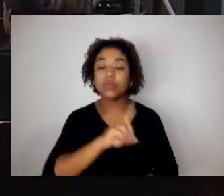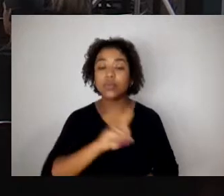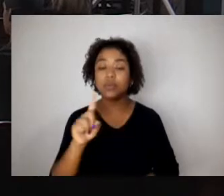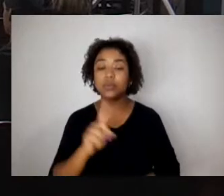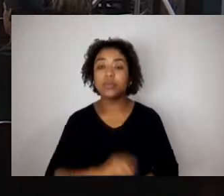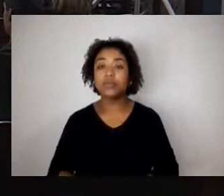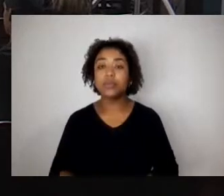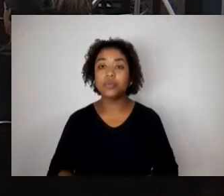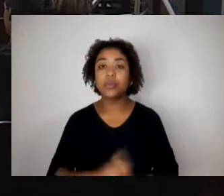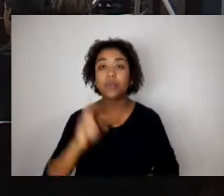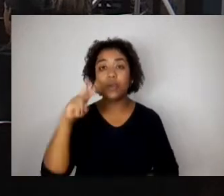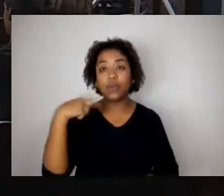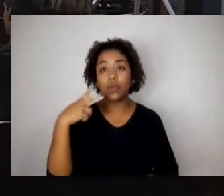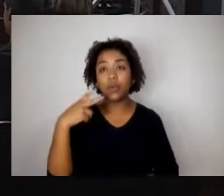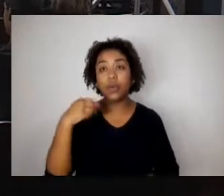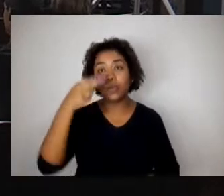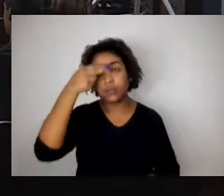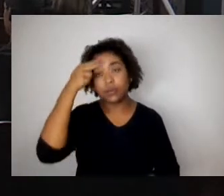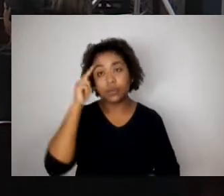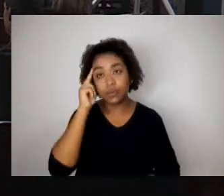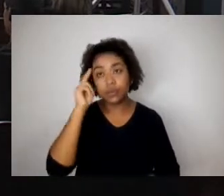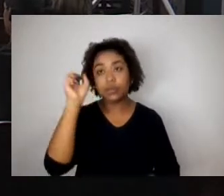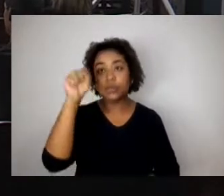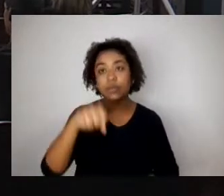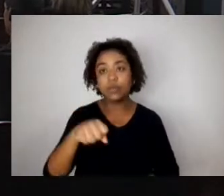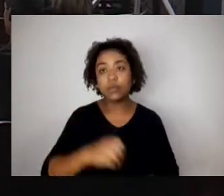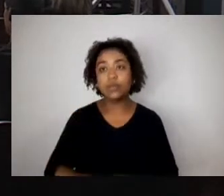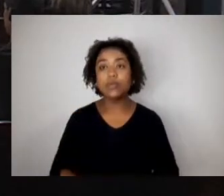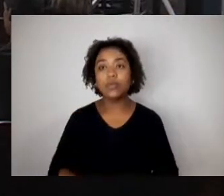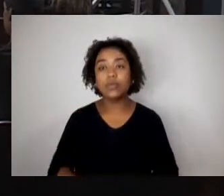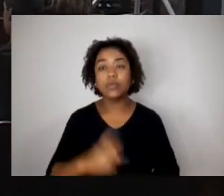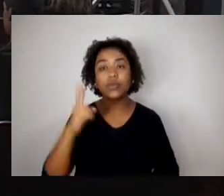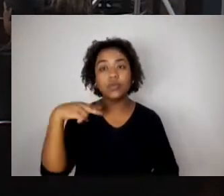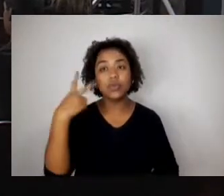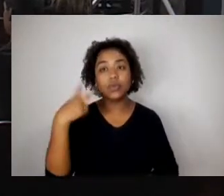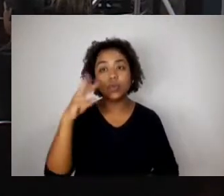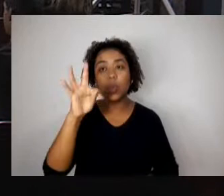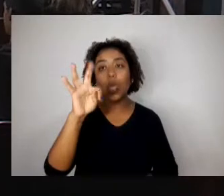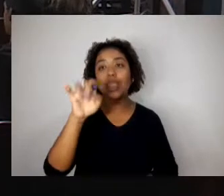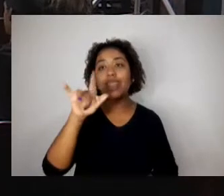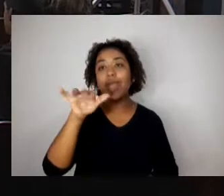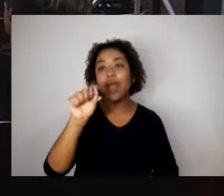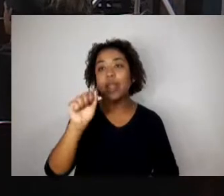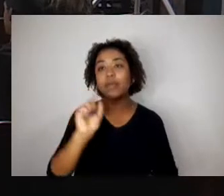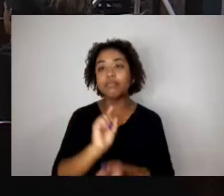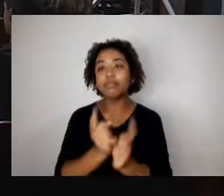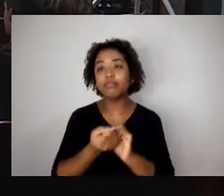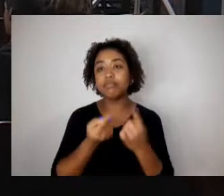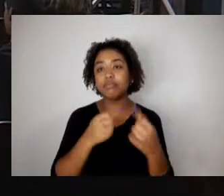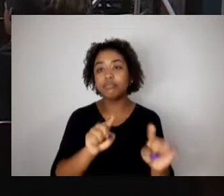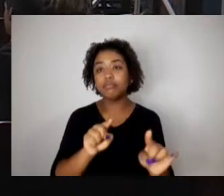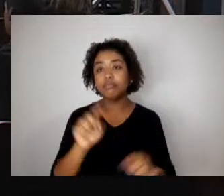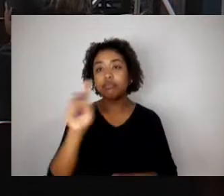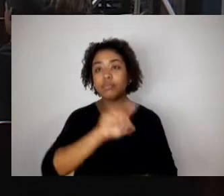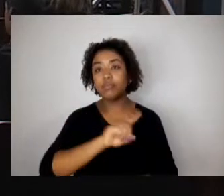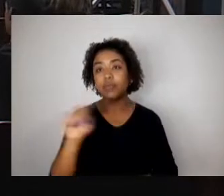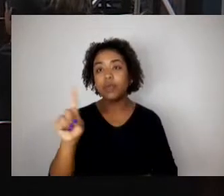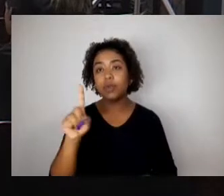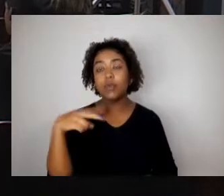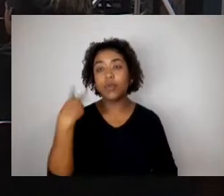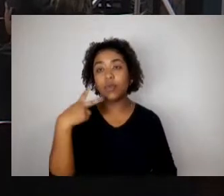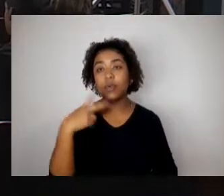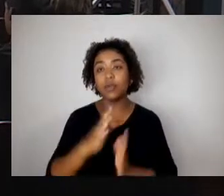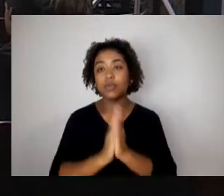Militão Favorável, senhor presidente Como voto, vereadora Thalia Sobral Contrário, presidente. Como voto, vereador Tiago Boniacão. Favorável.